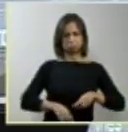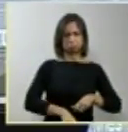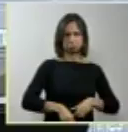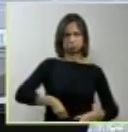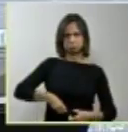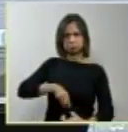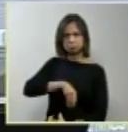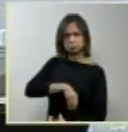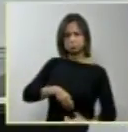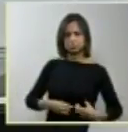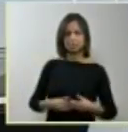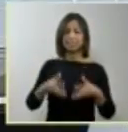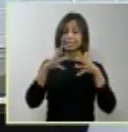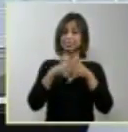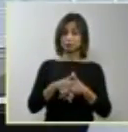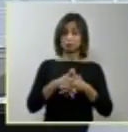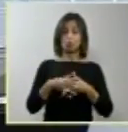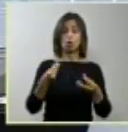do parto.